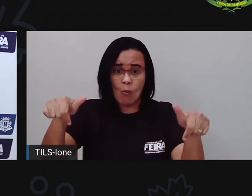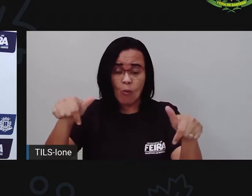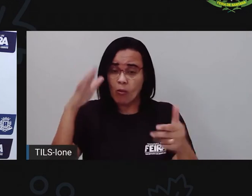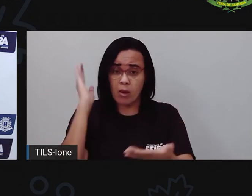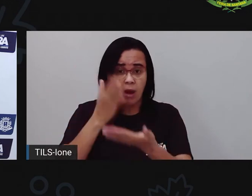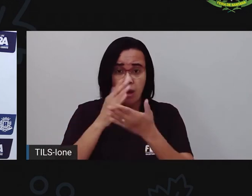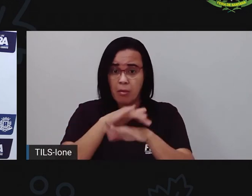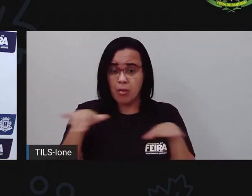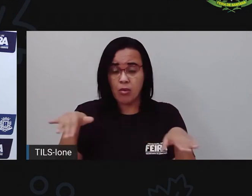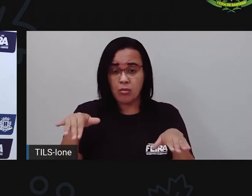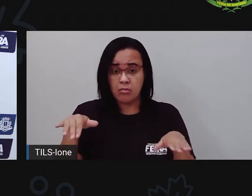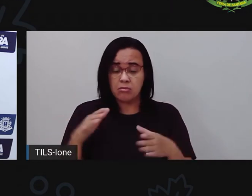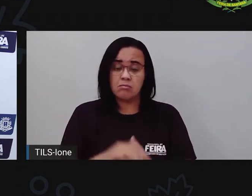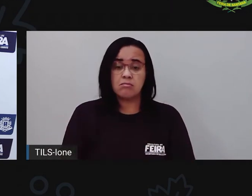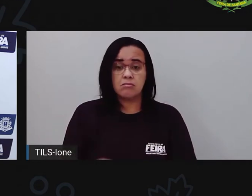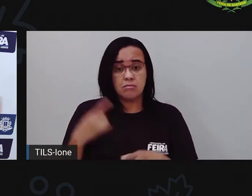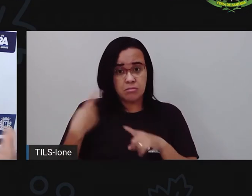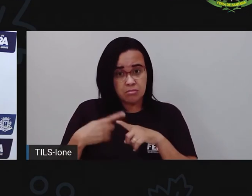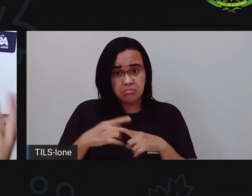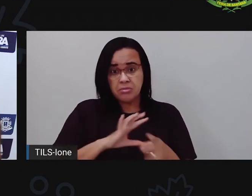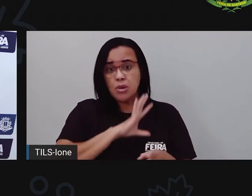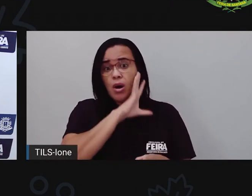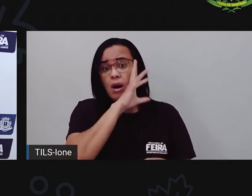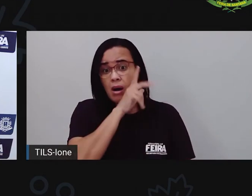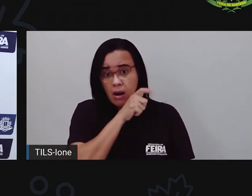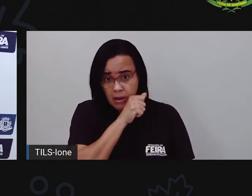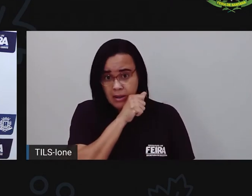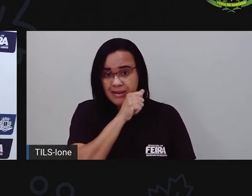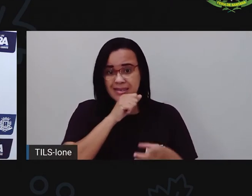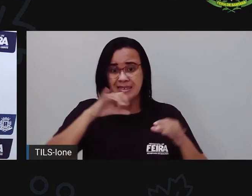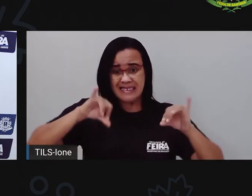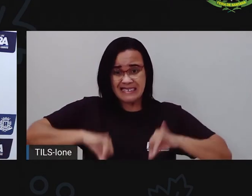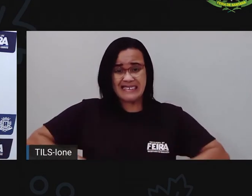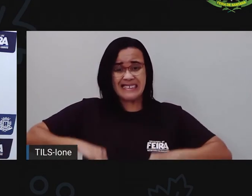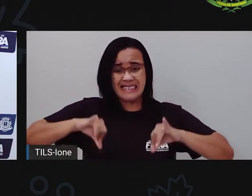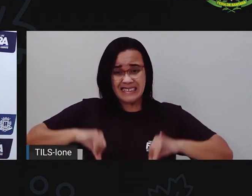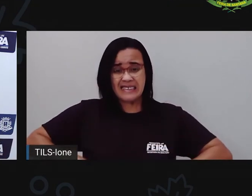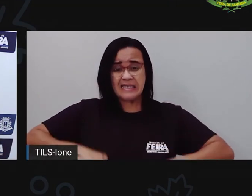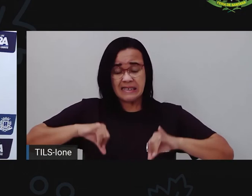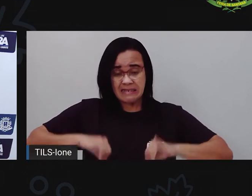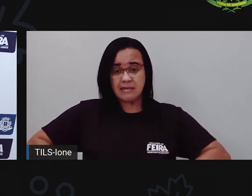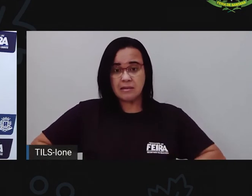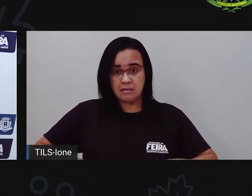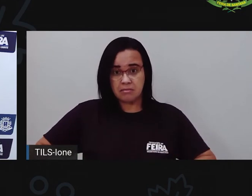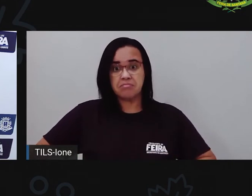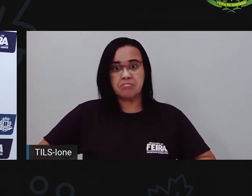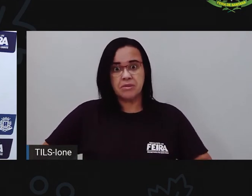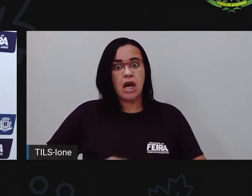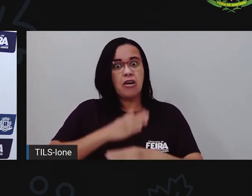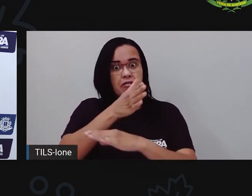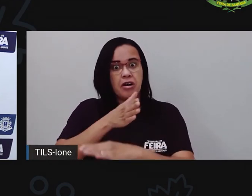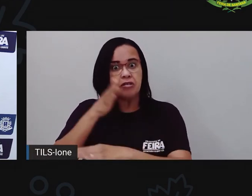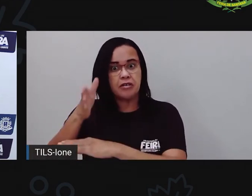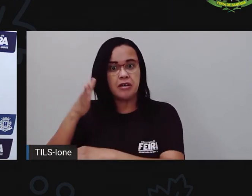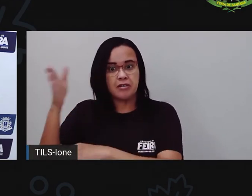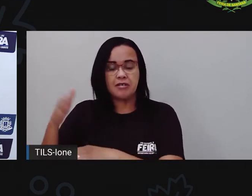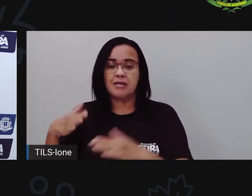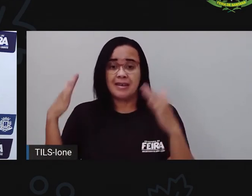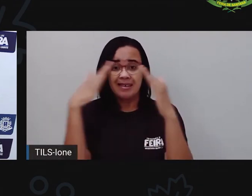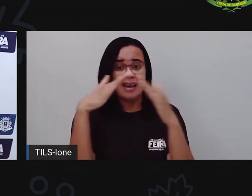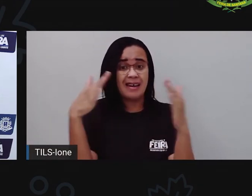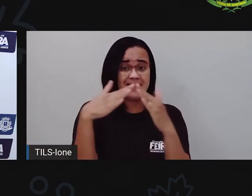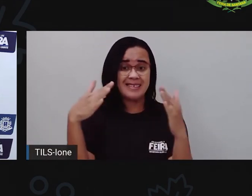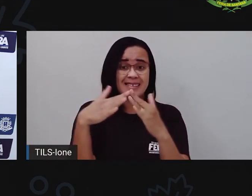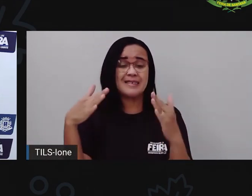para morar, né? E aí, acaba entrando em nossas casas. E a gente fica... Pô, mas como é que esse bicho veio parar aqui, né?